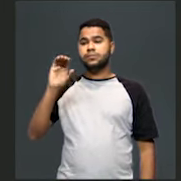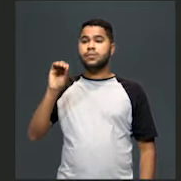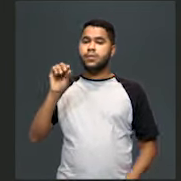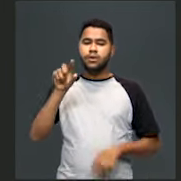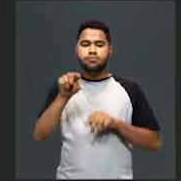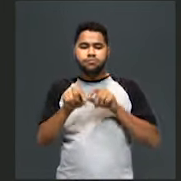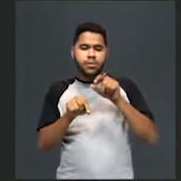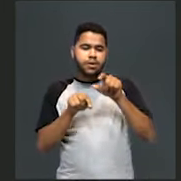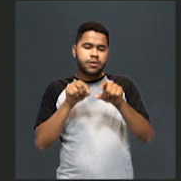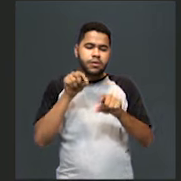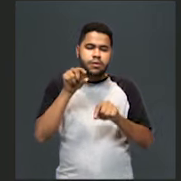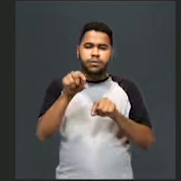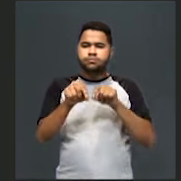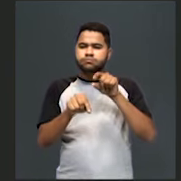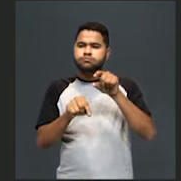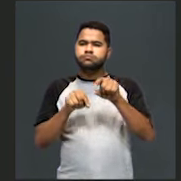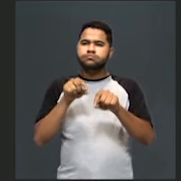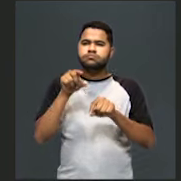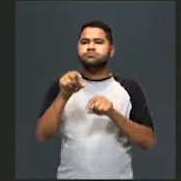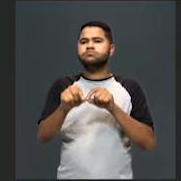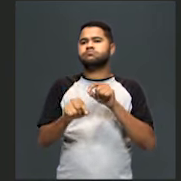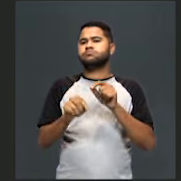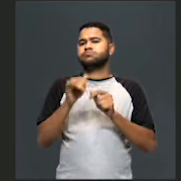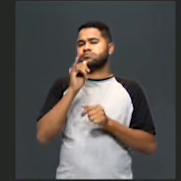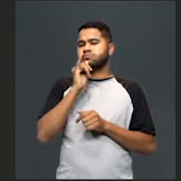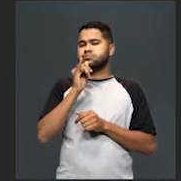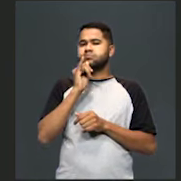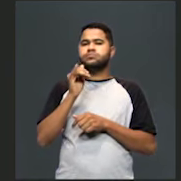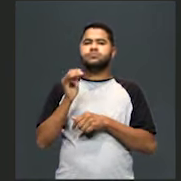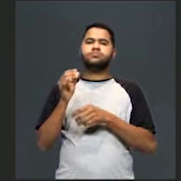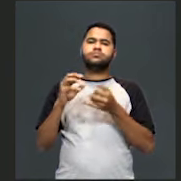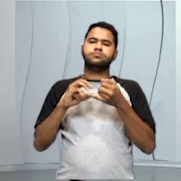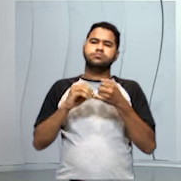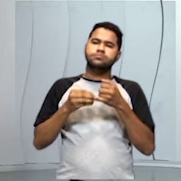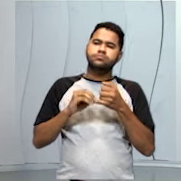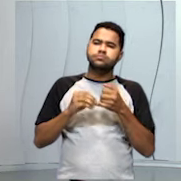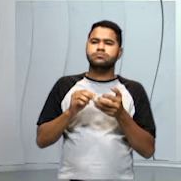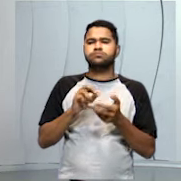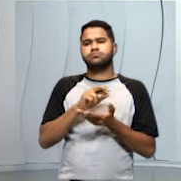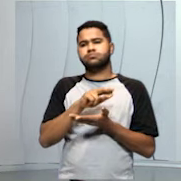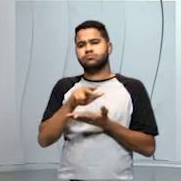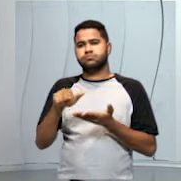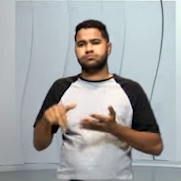processo pelo qual a gente passa o feijão, as miçangas, a fruta da salada.